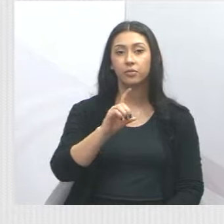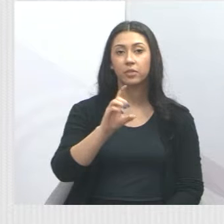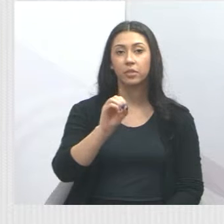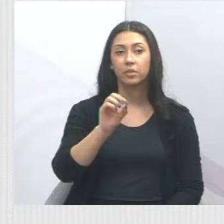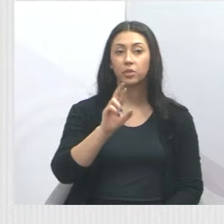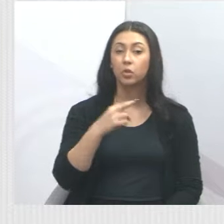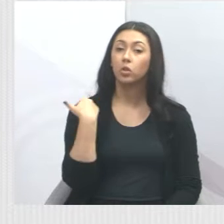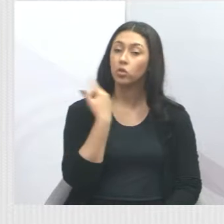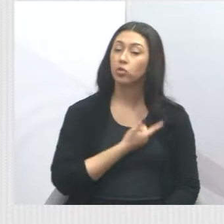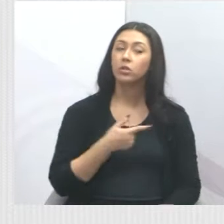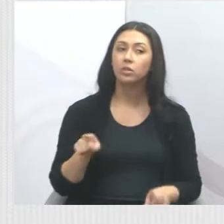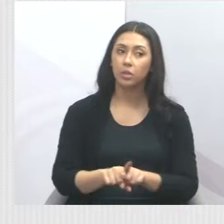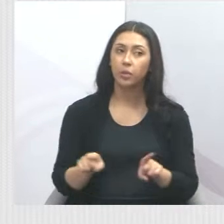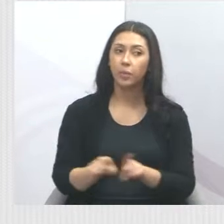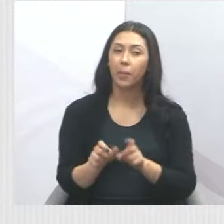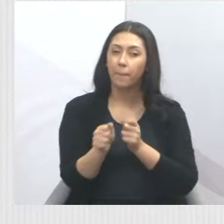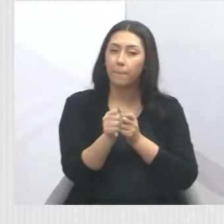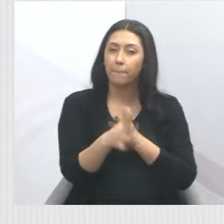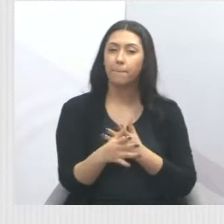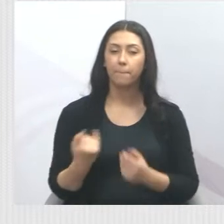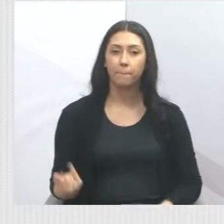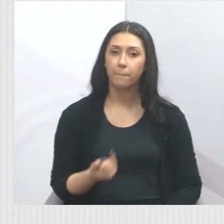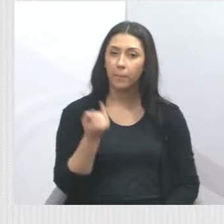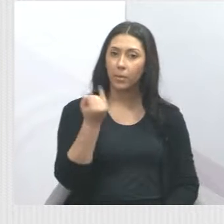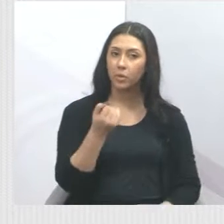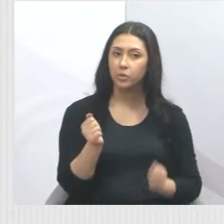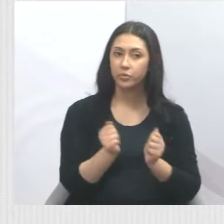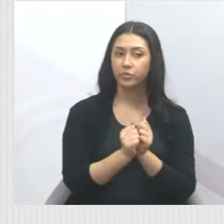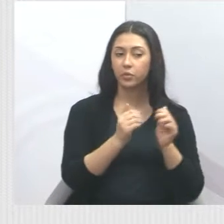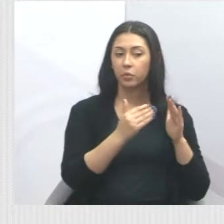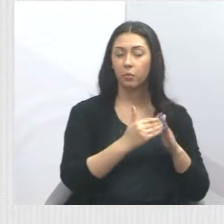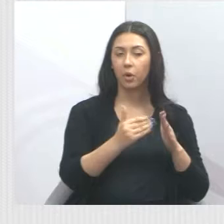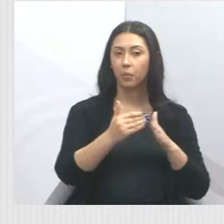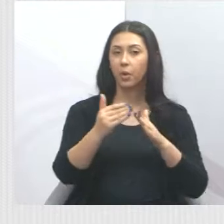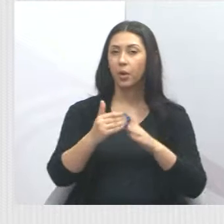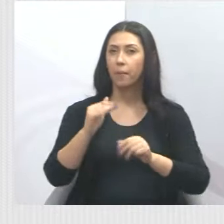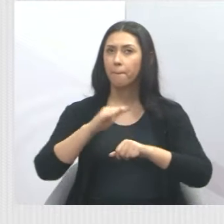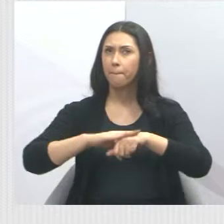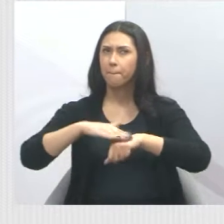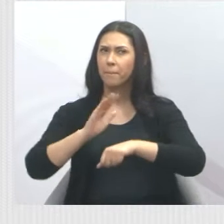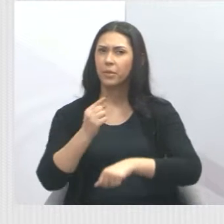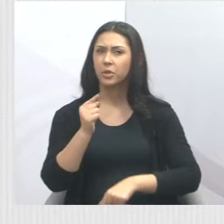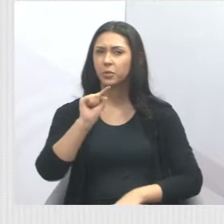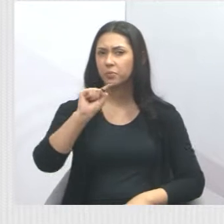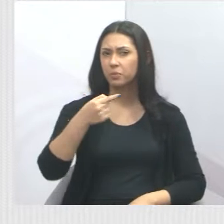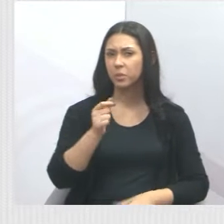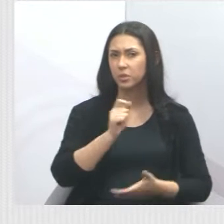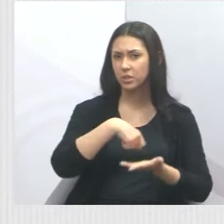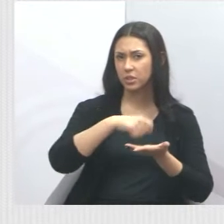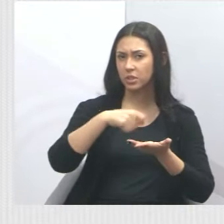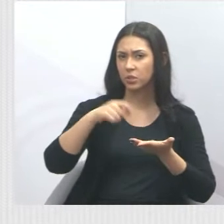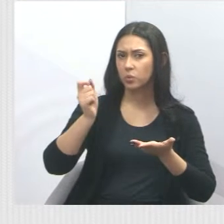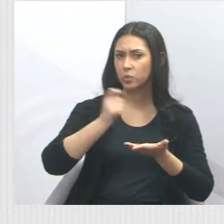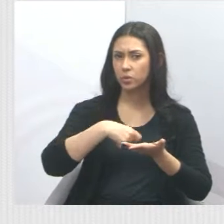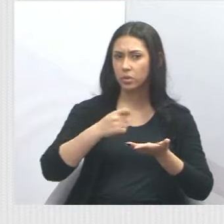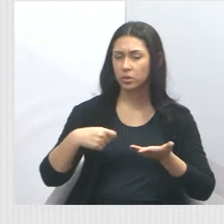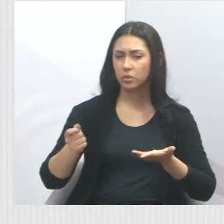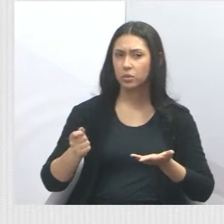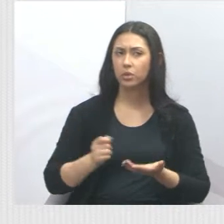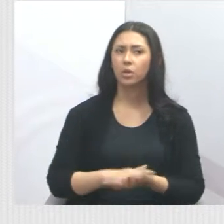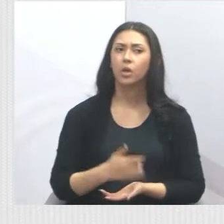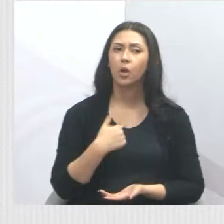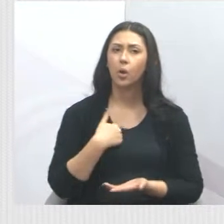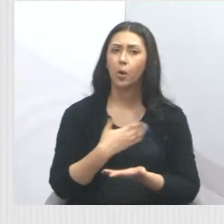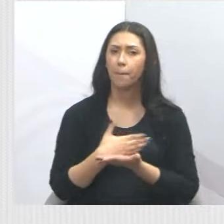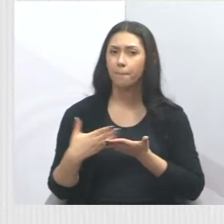uma ação muito importante com os moradores lá da região. Recolhemos mais de mil assinaturas. e ingressei com uma